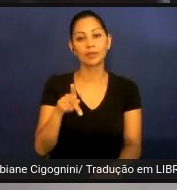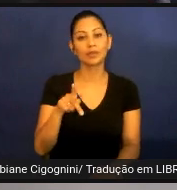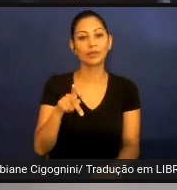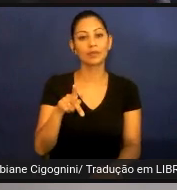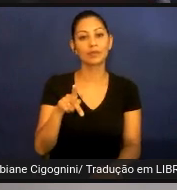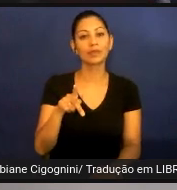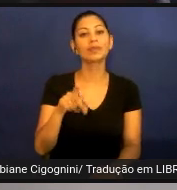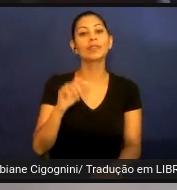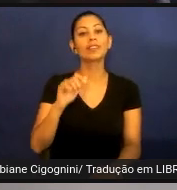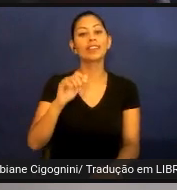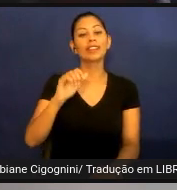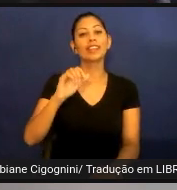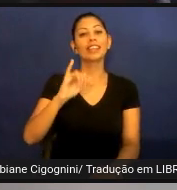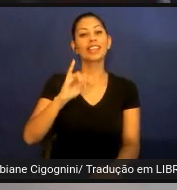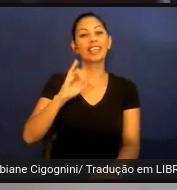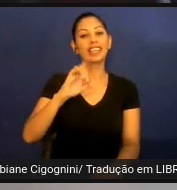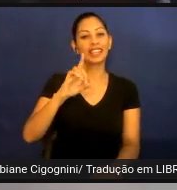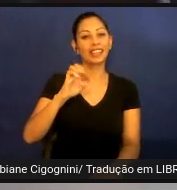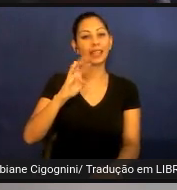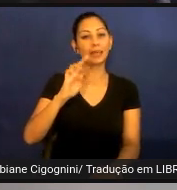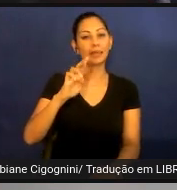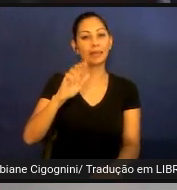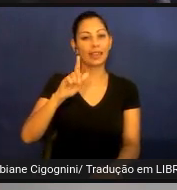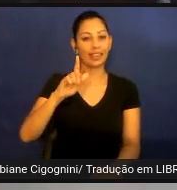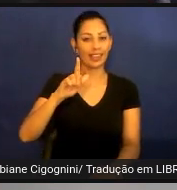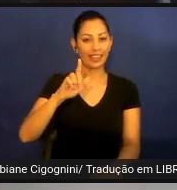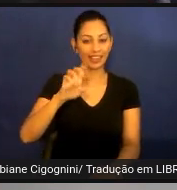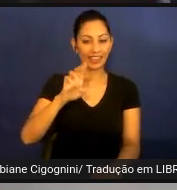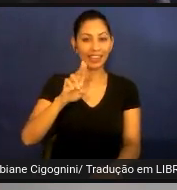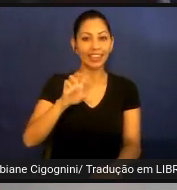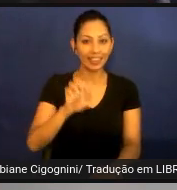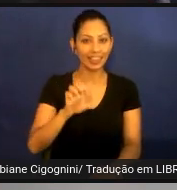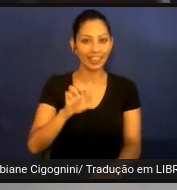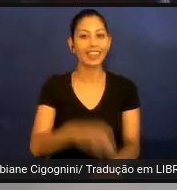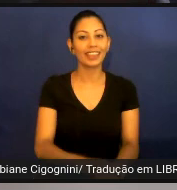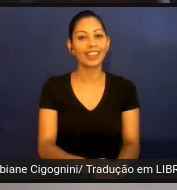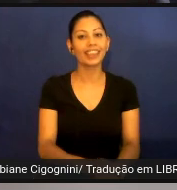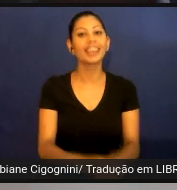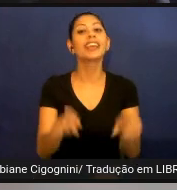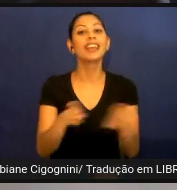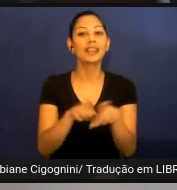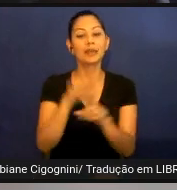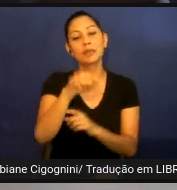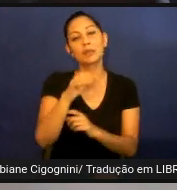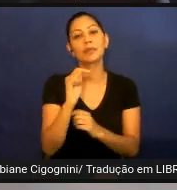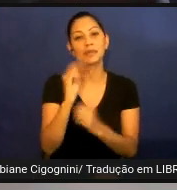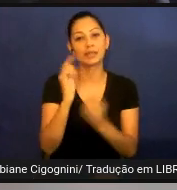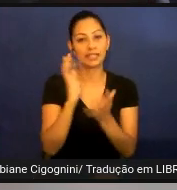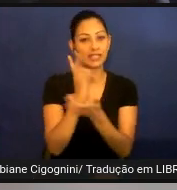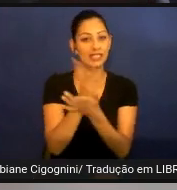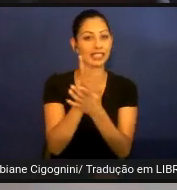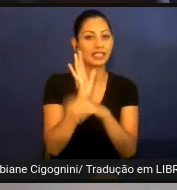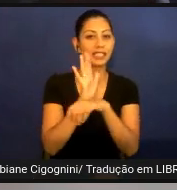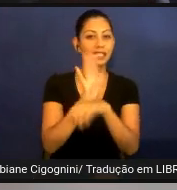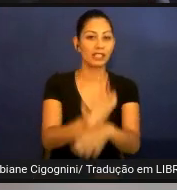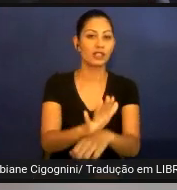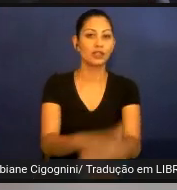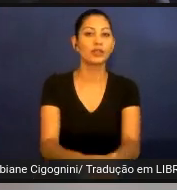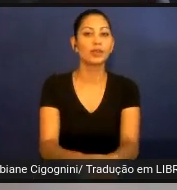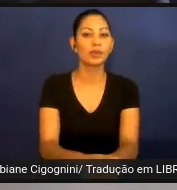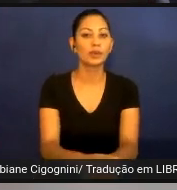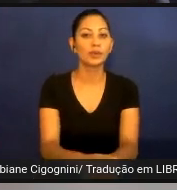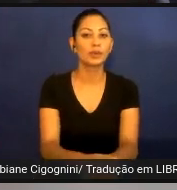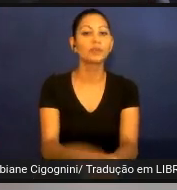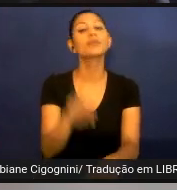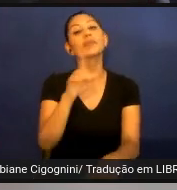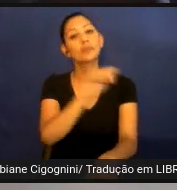que também ajudou bastante teve muita paciência e sempre colaborou e também aos